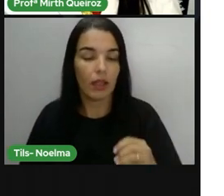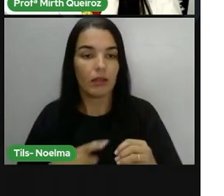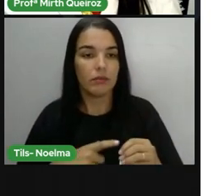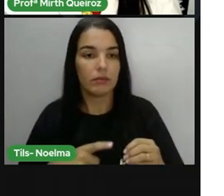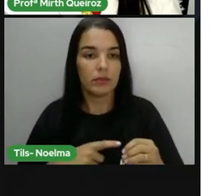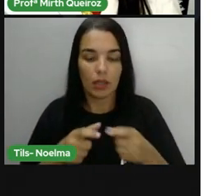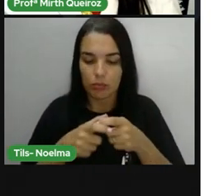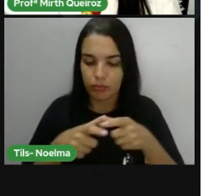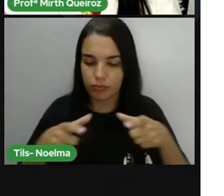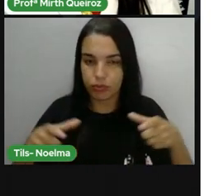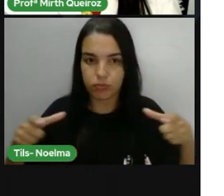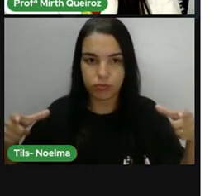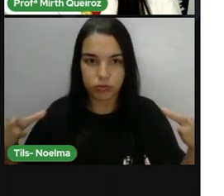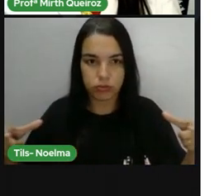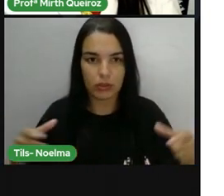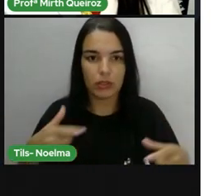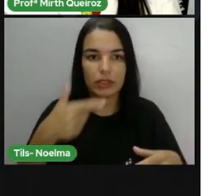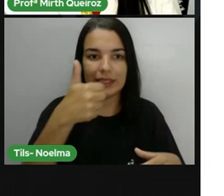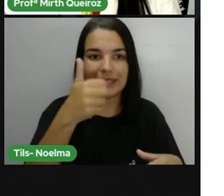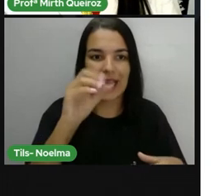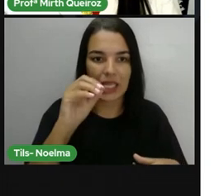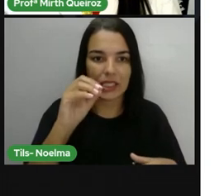10. 10 pés por hectares.